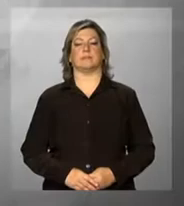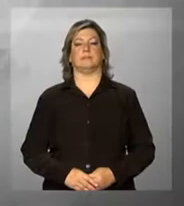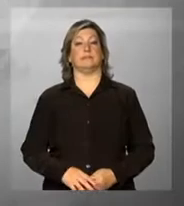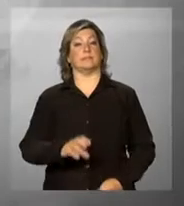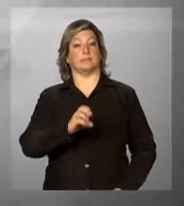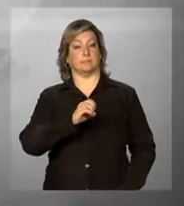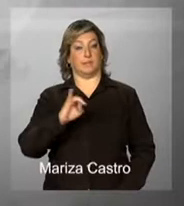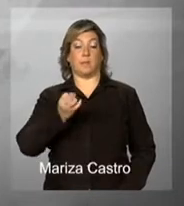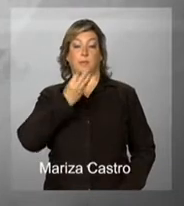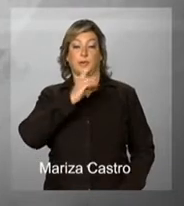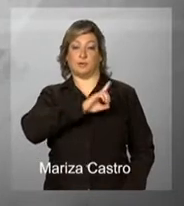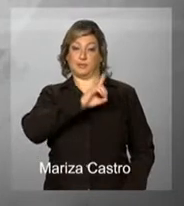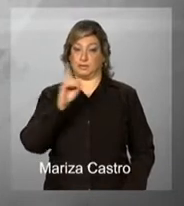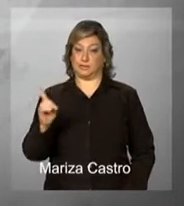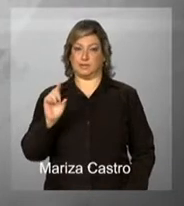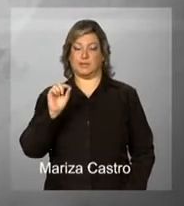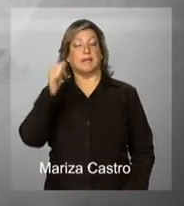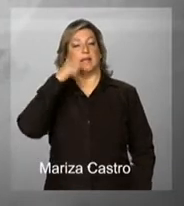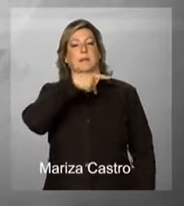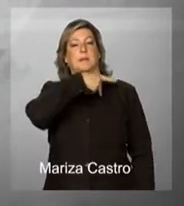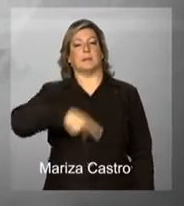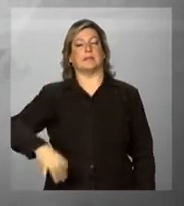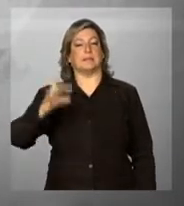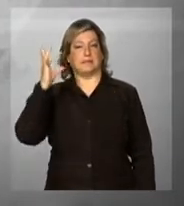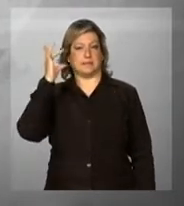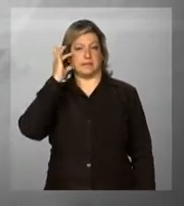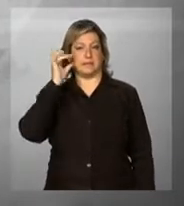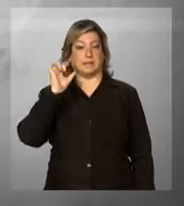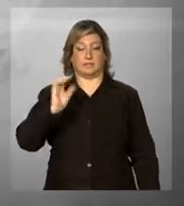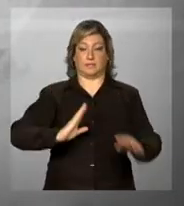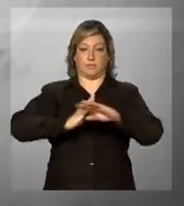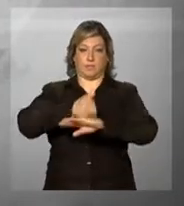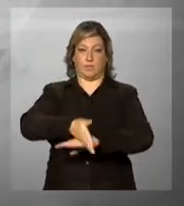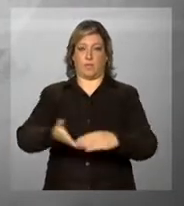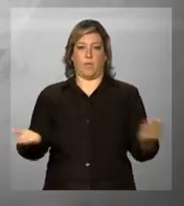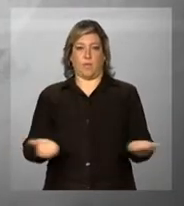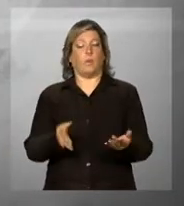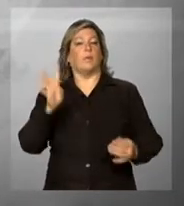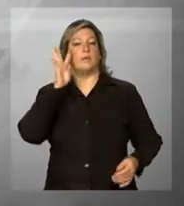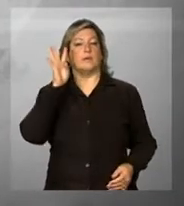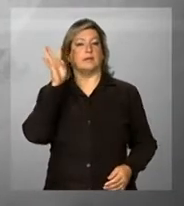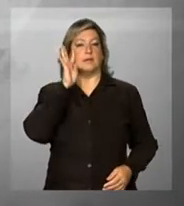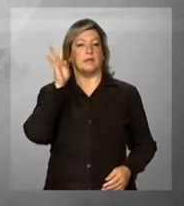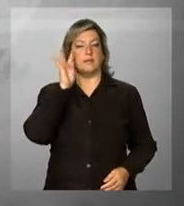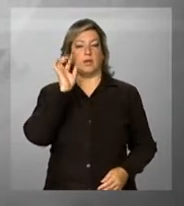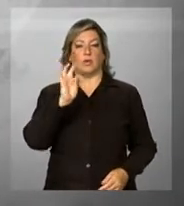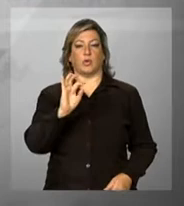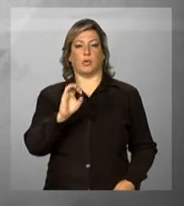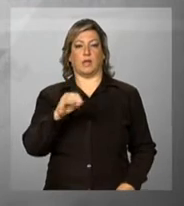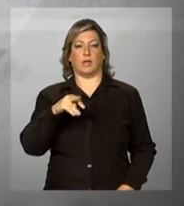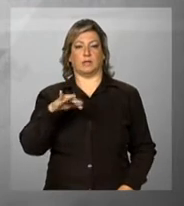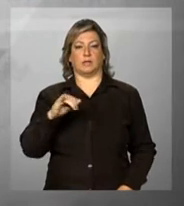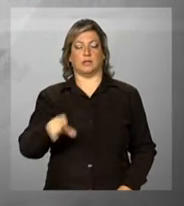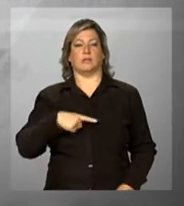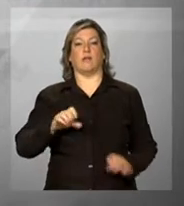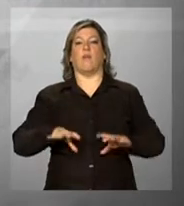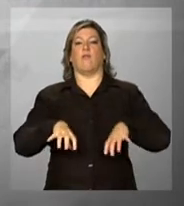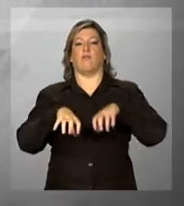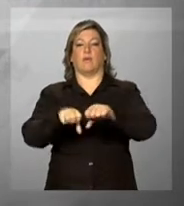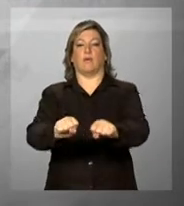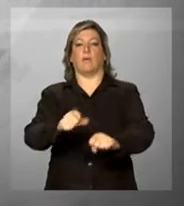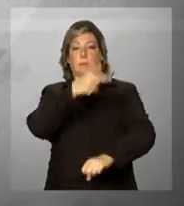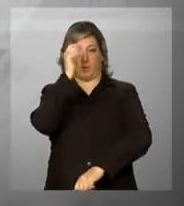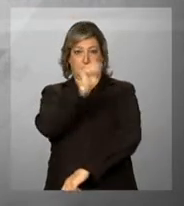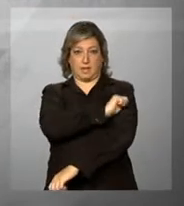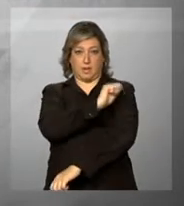Olá, bom dia. A presidenta Dilma Rousseff participa nesta quarta-feira no Tocantins da formatura de